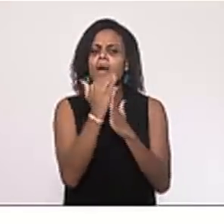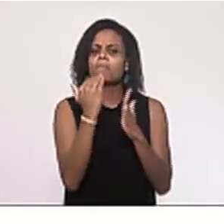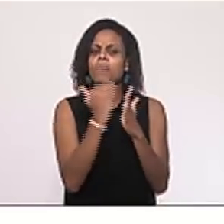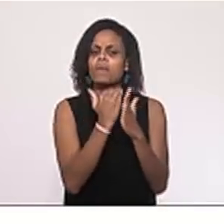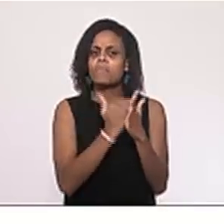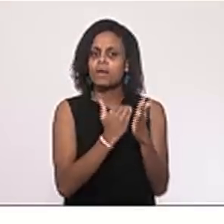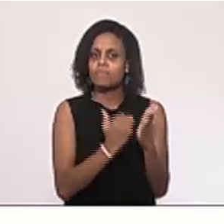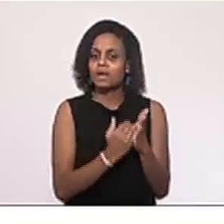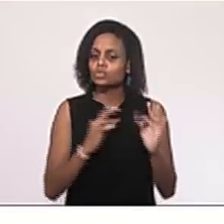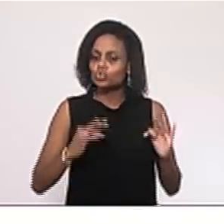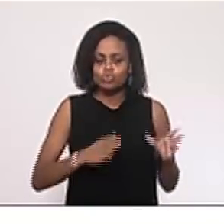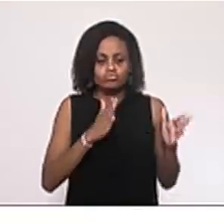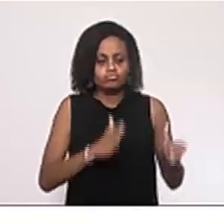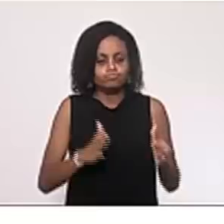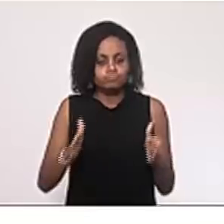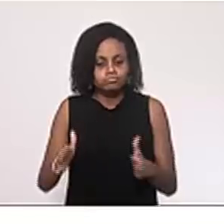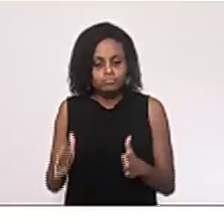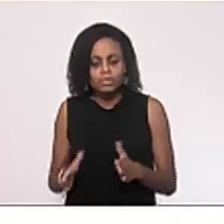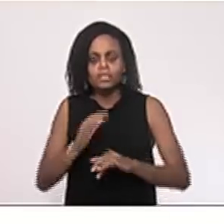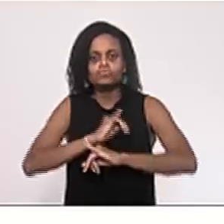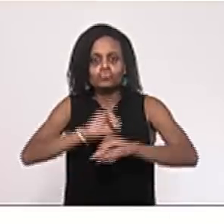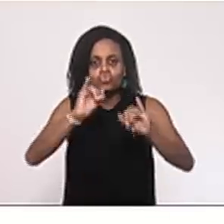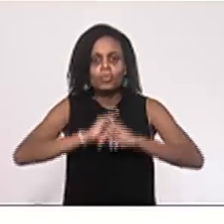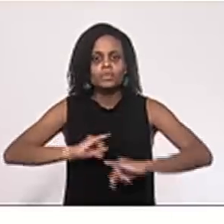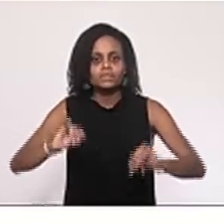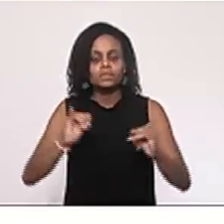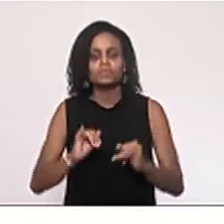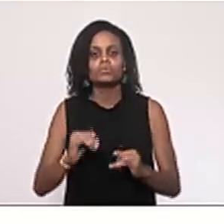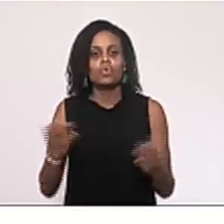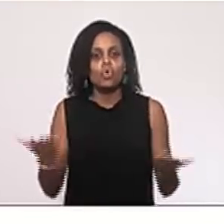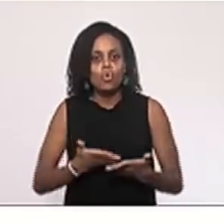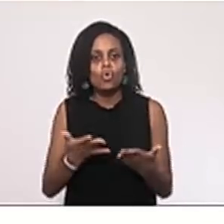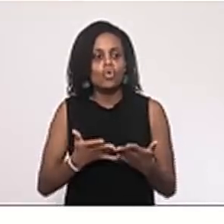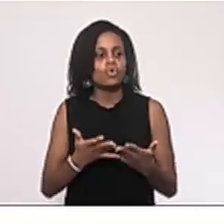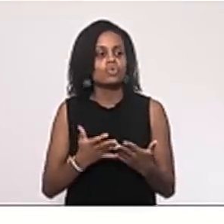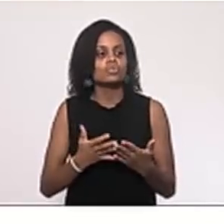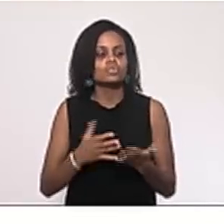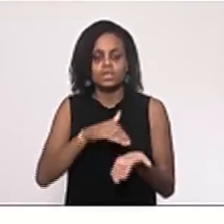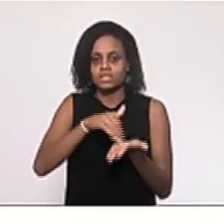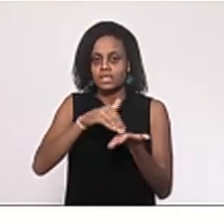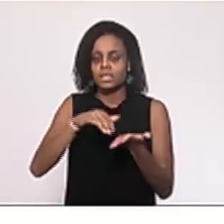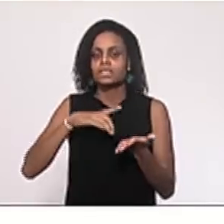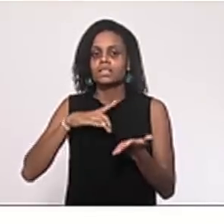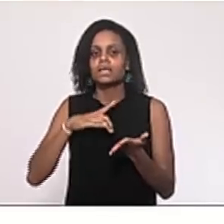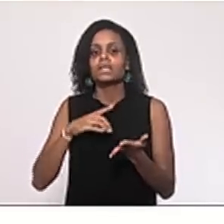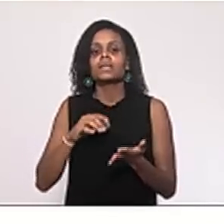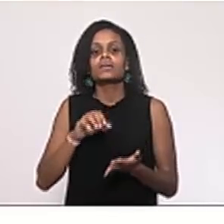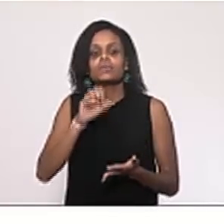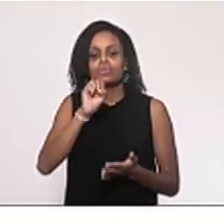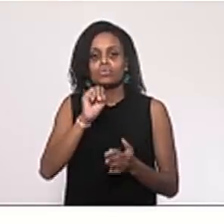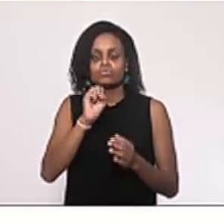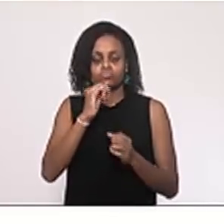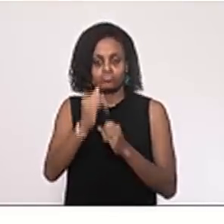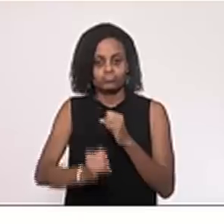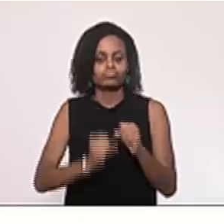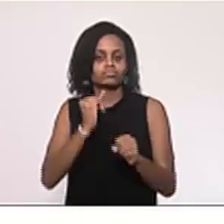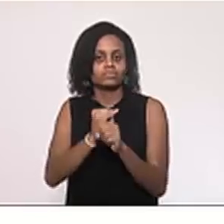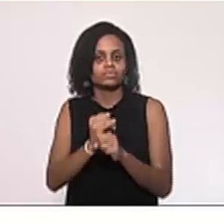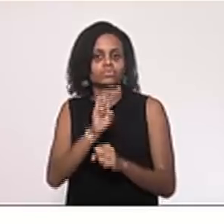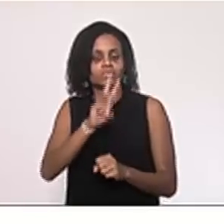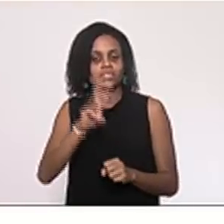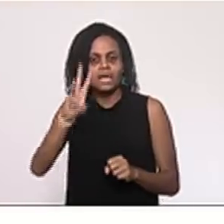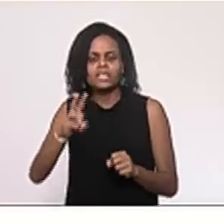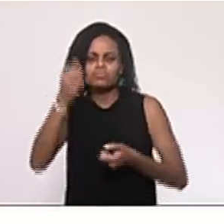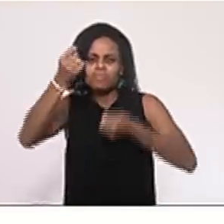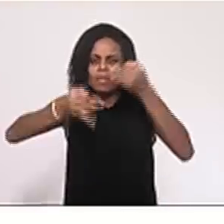processos, inclusive de informação. Hoje, a Secretaria tem um site, um sítio na internet, muito claro, com informações